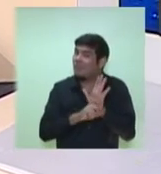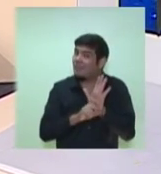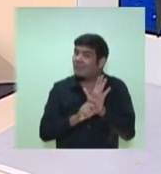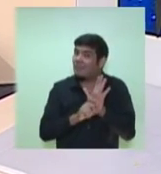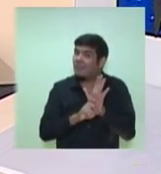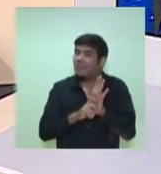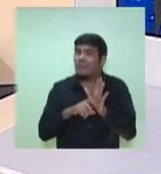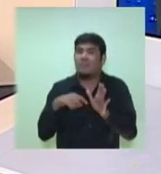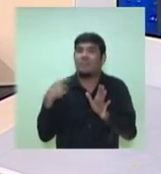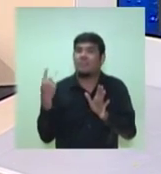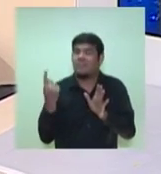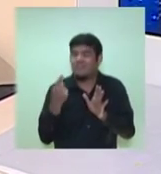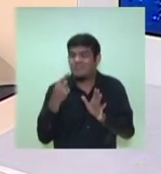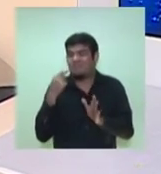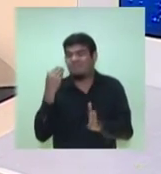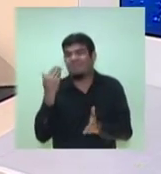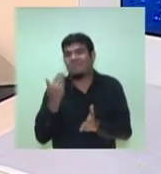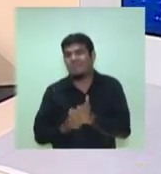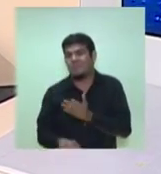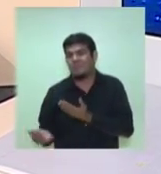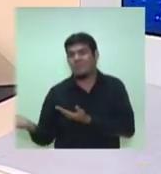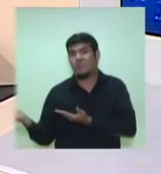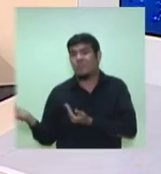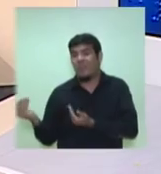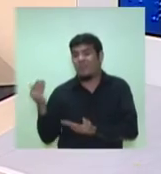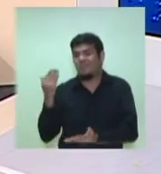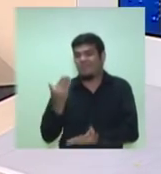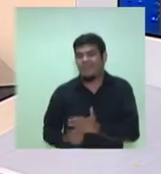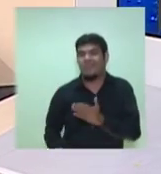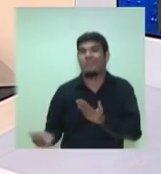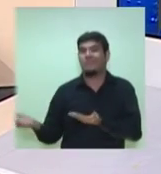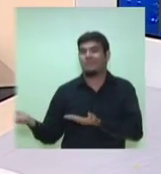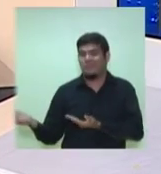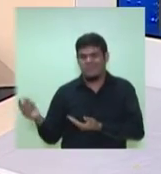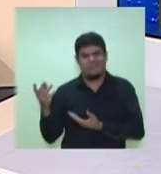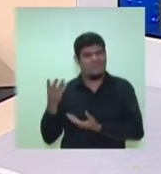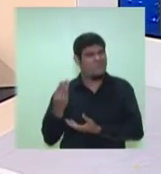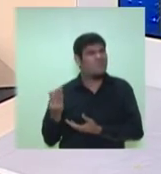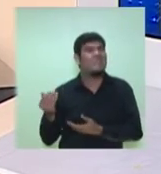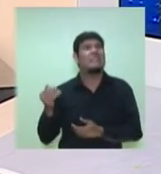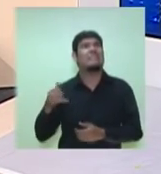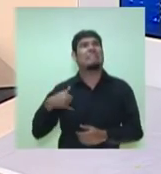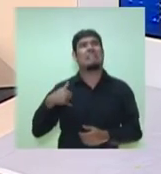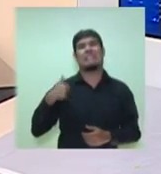Nós estamos perdendo os nossos jovens e até pré-adolescentes, ou como